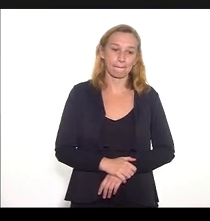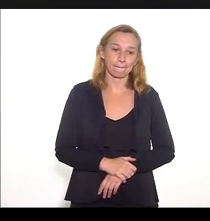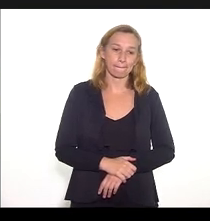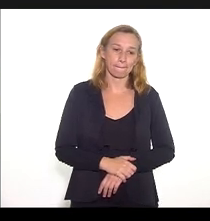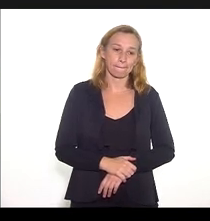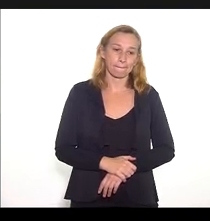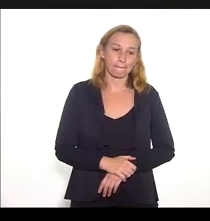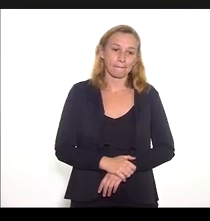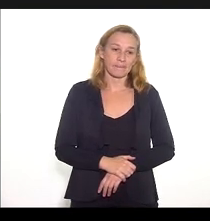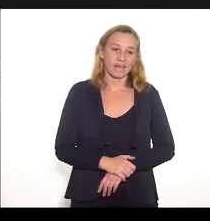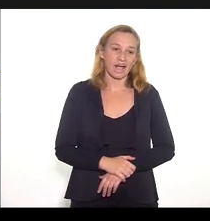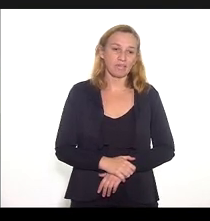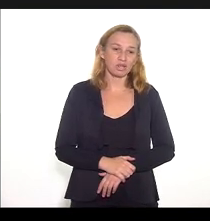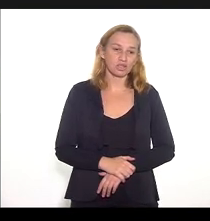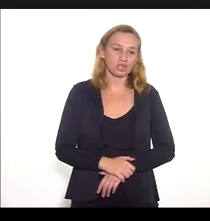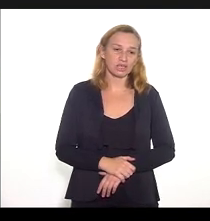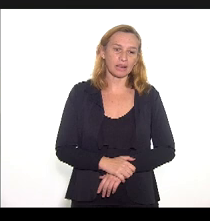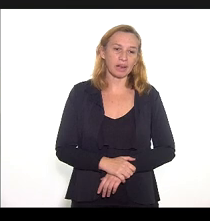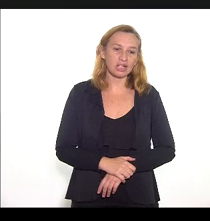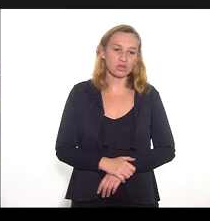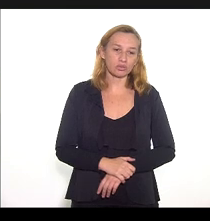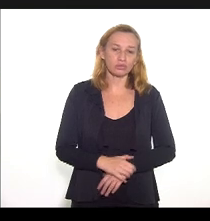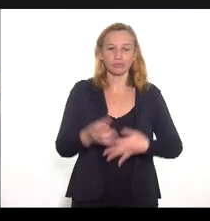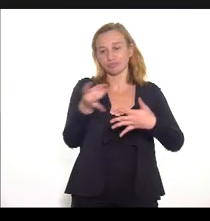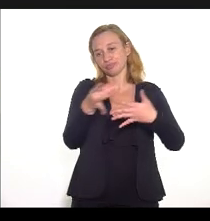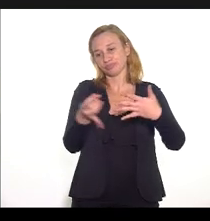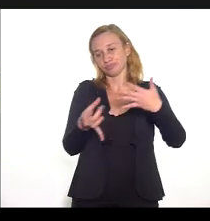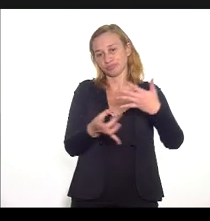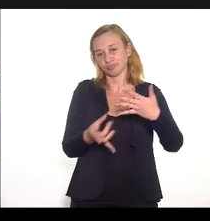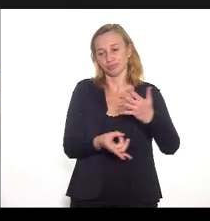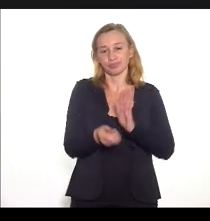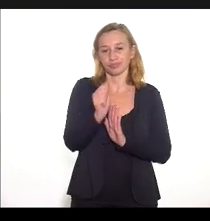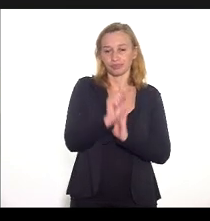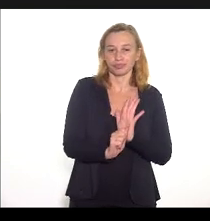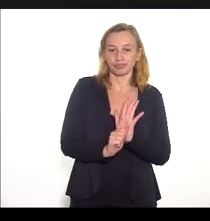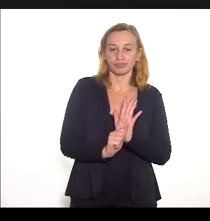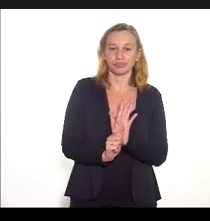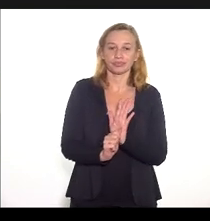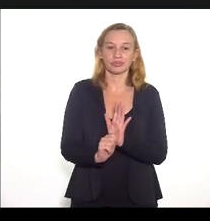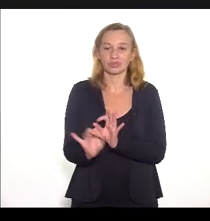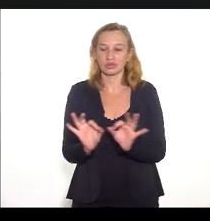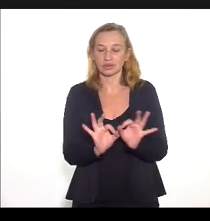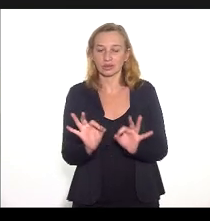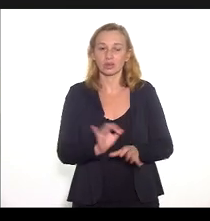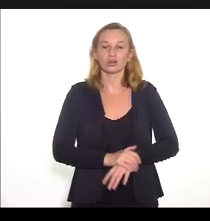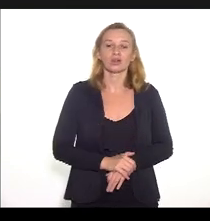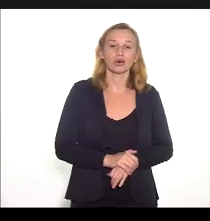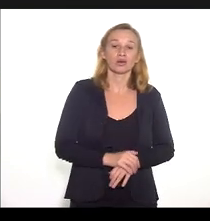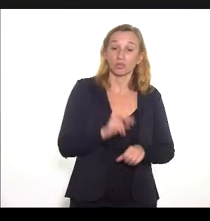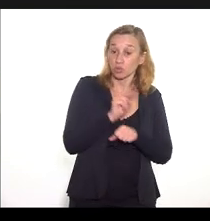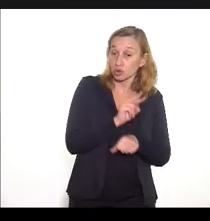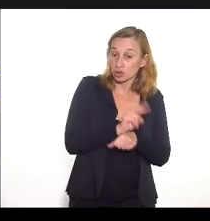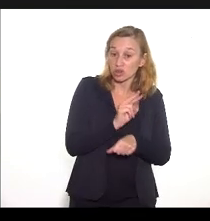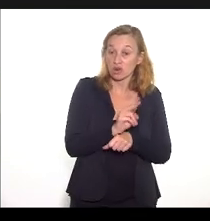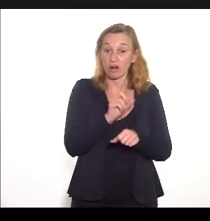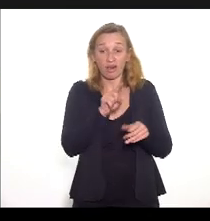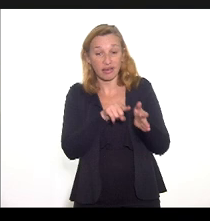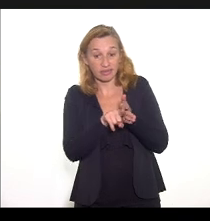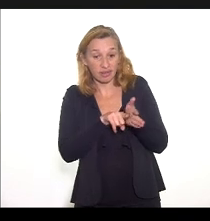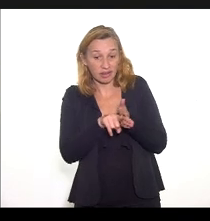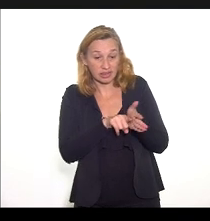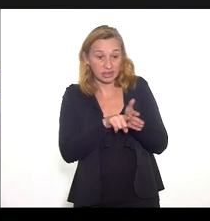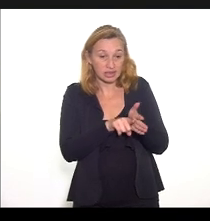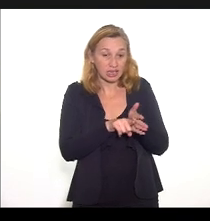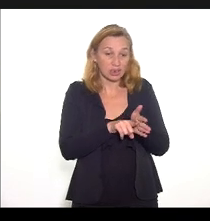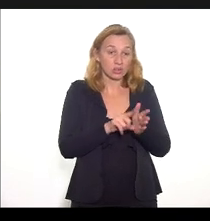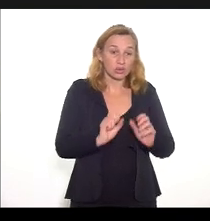O primeiro relatório detalhado do quadrimestre anterior tem por objetivo monitorar e analisar o